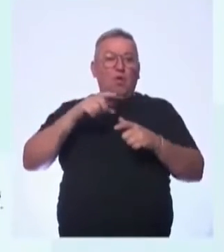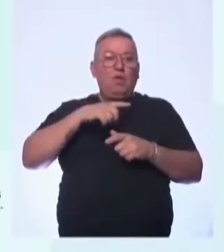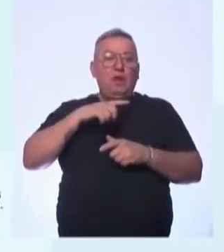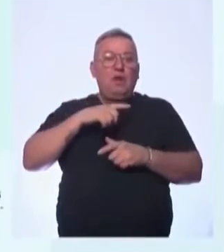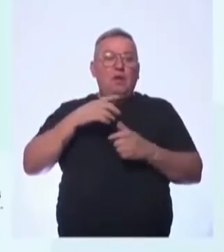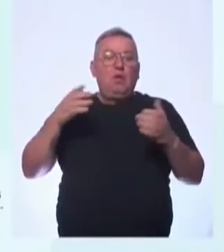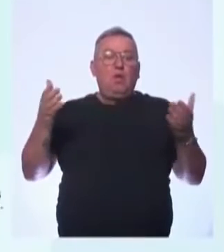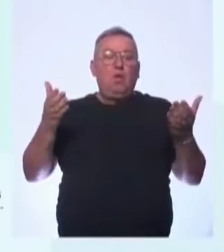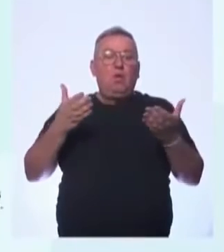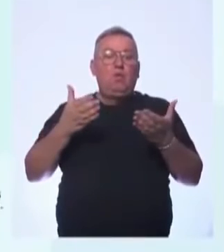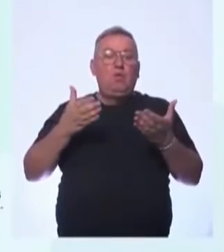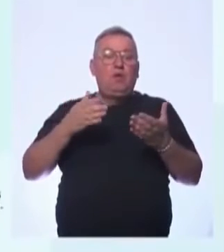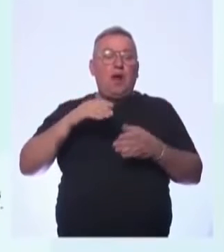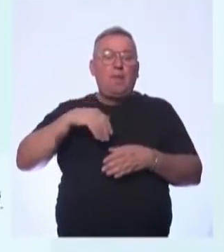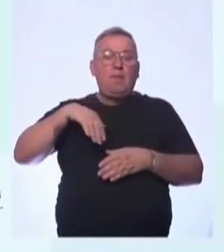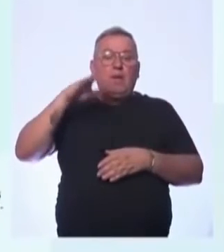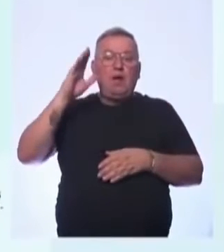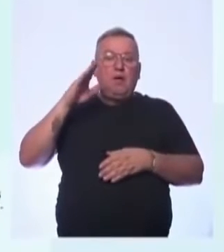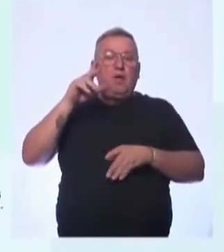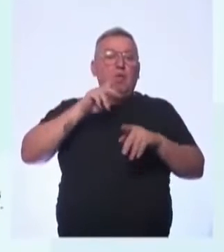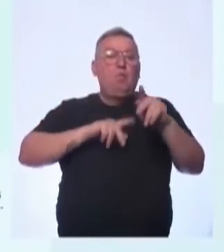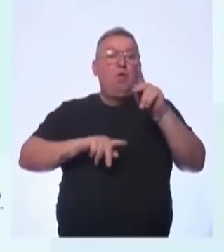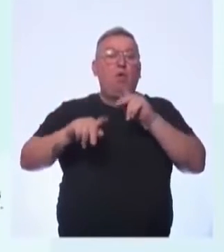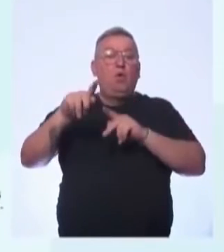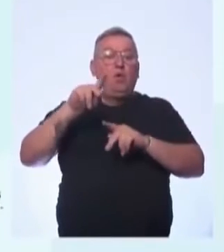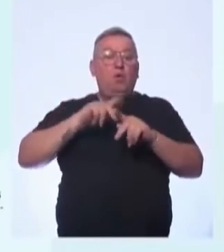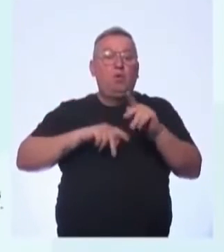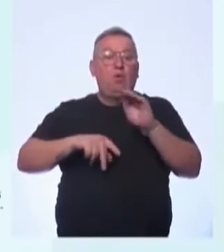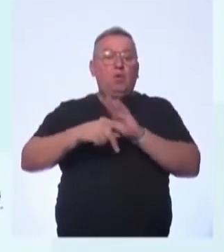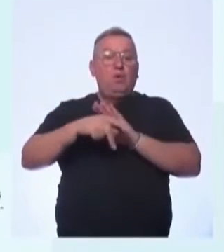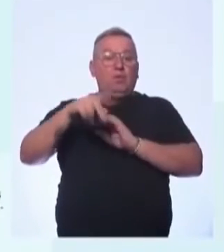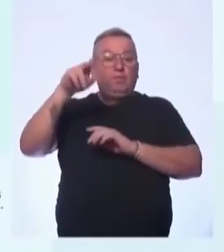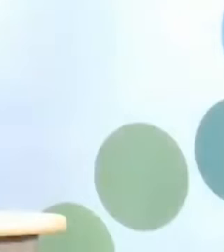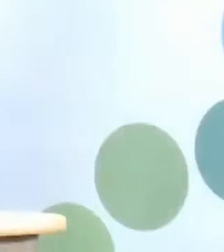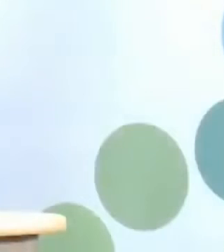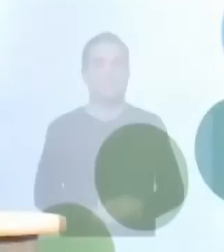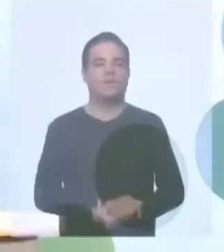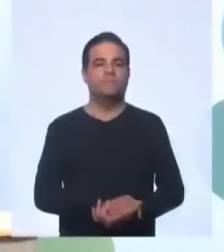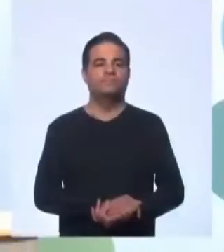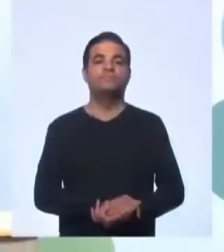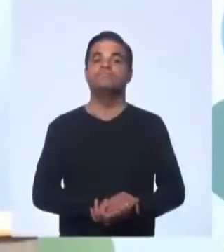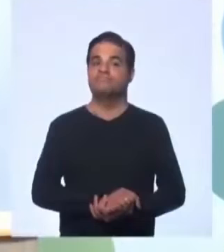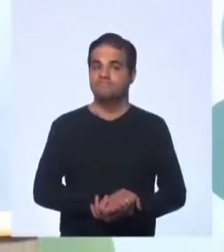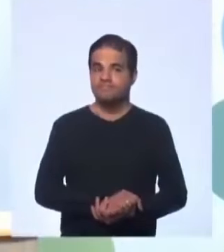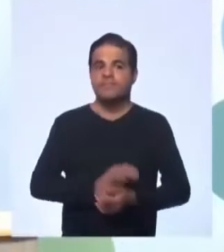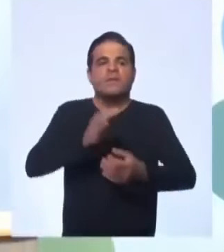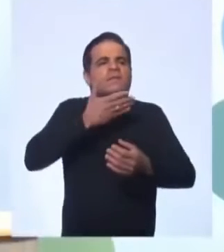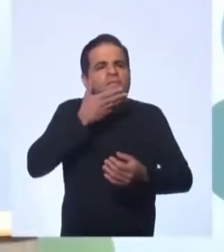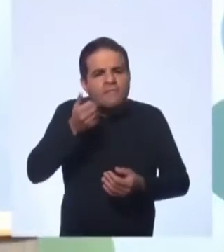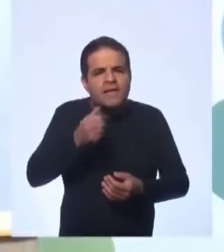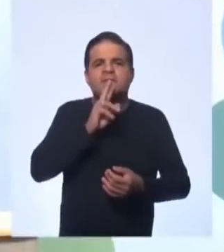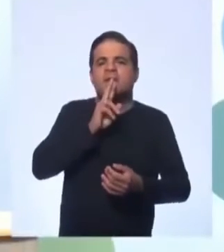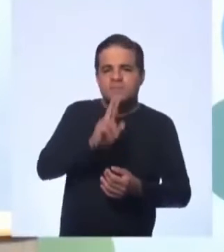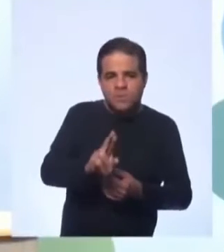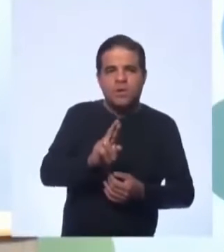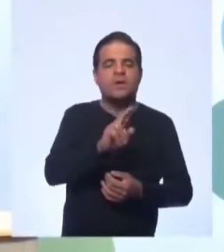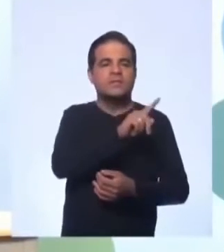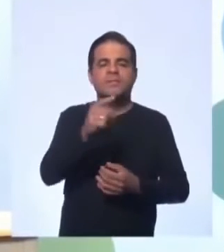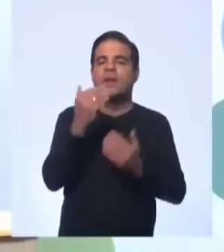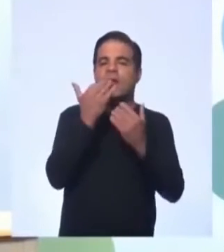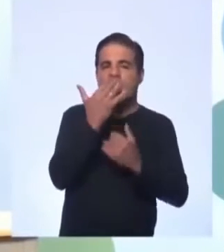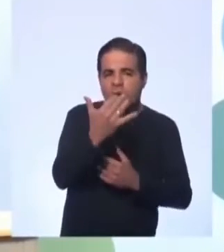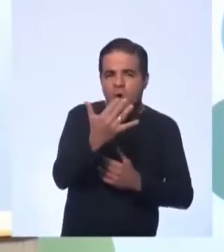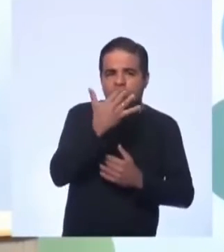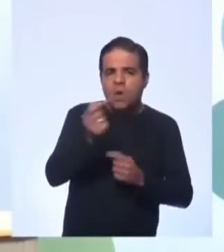atualmente a maior população de indígenas. Bom, isso aí. Estava fácil a resposta. Pela cor,